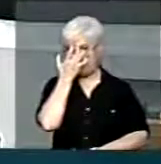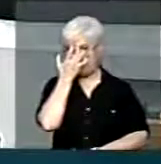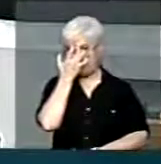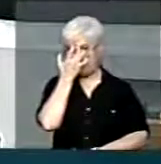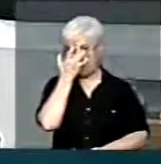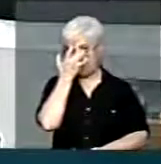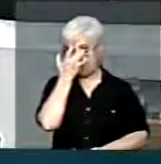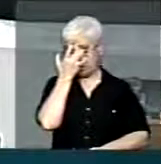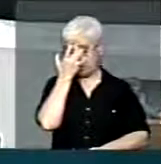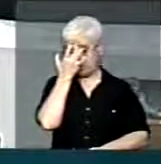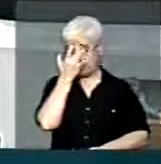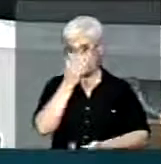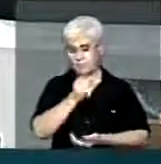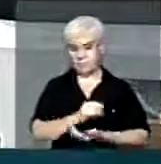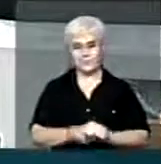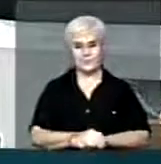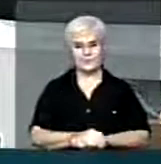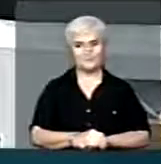nenhum.